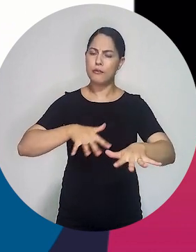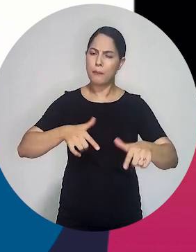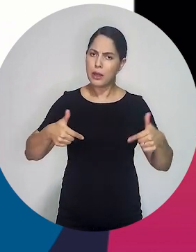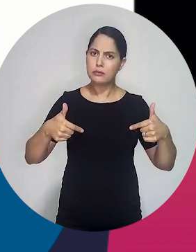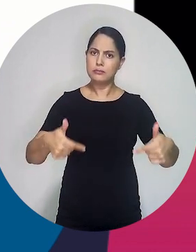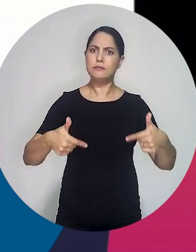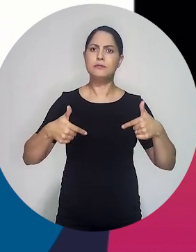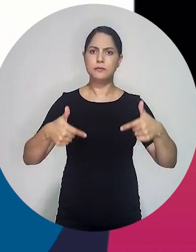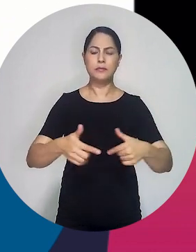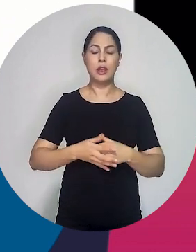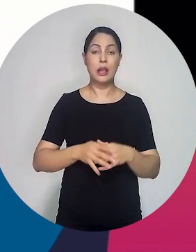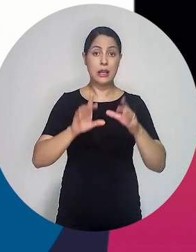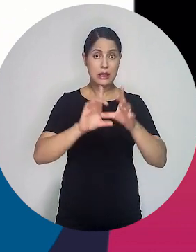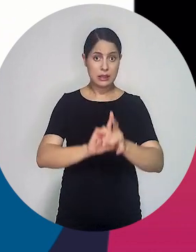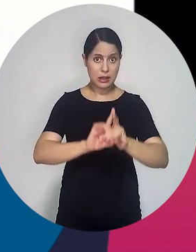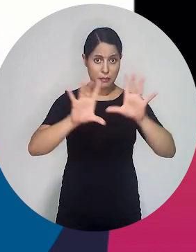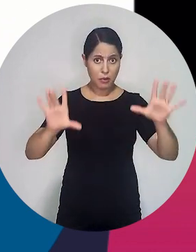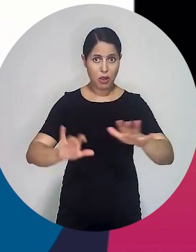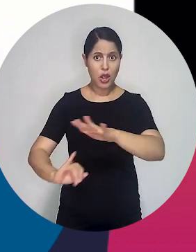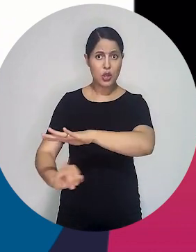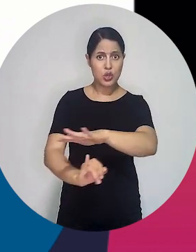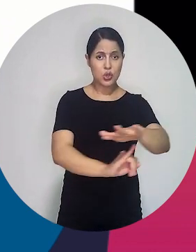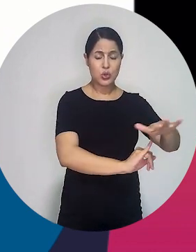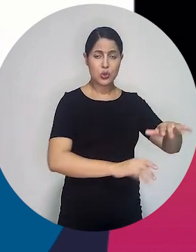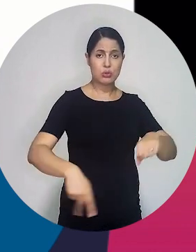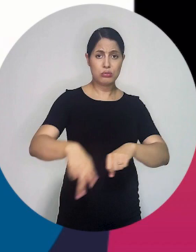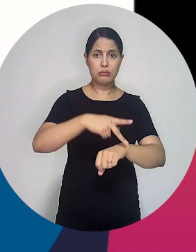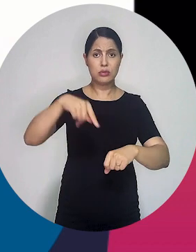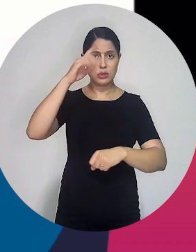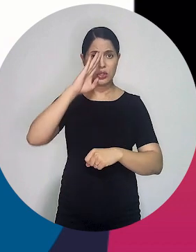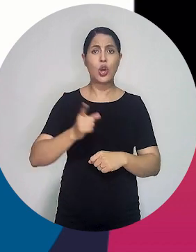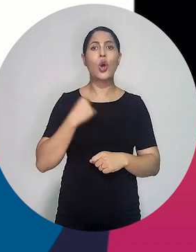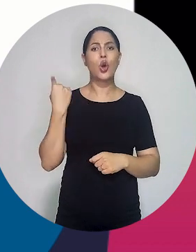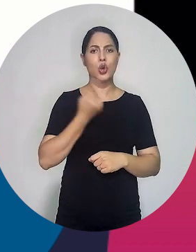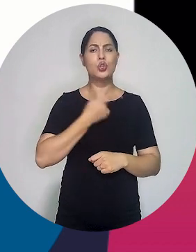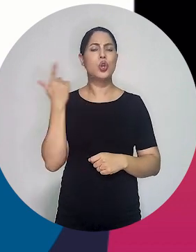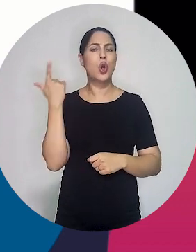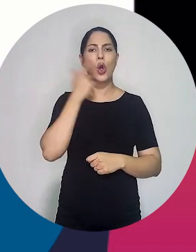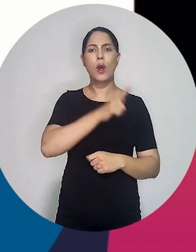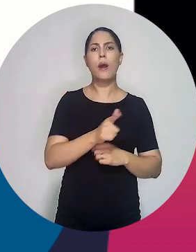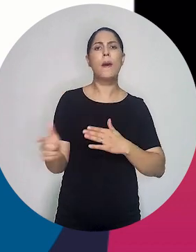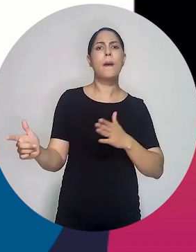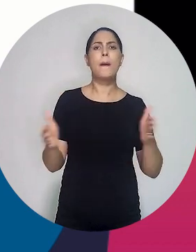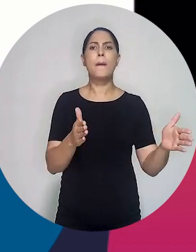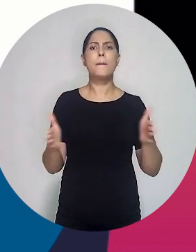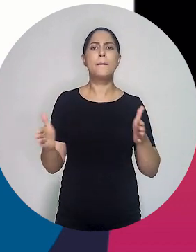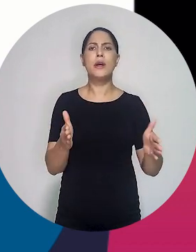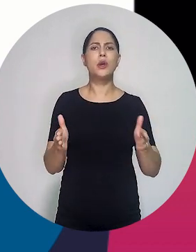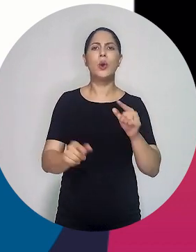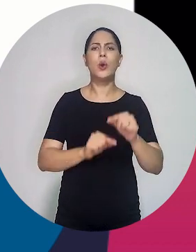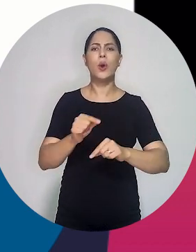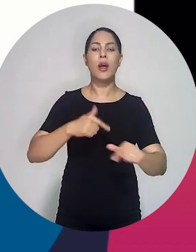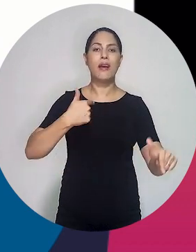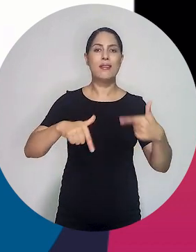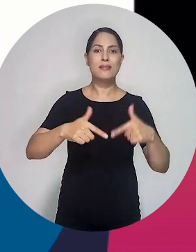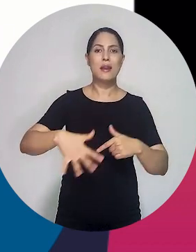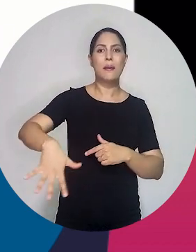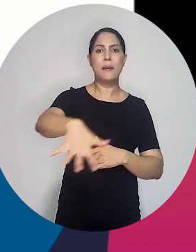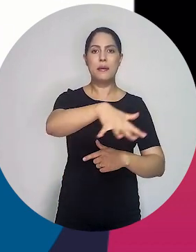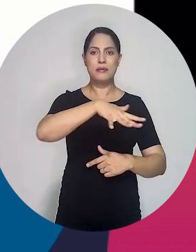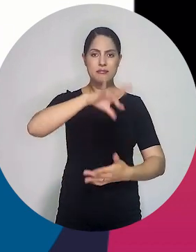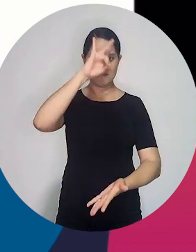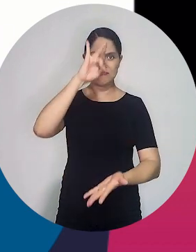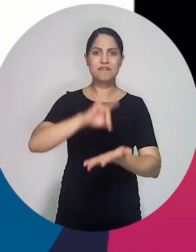para combater a ofensão contra a liberdade de demonstrar. Só por ações entre todas as instituições